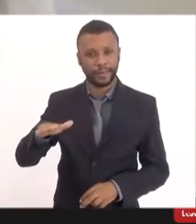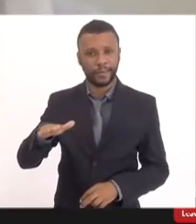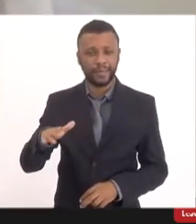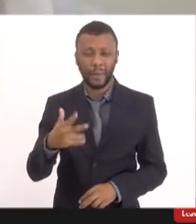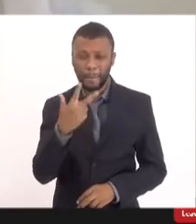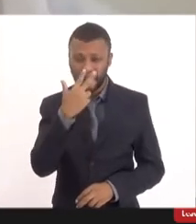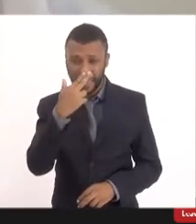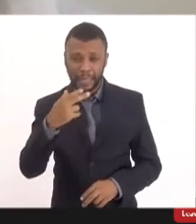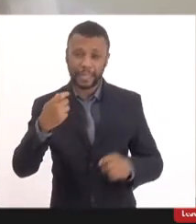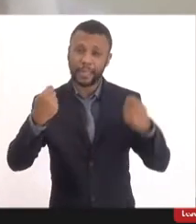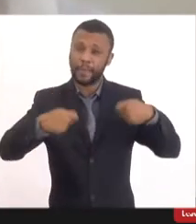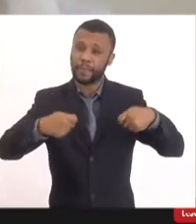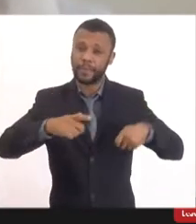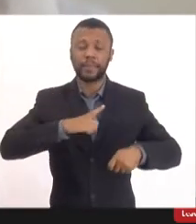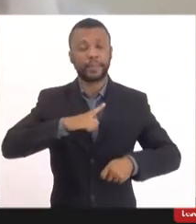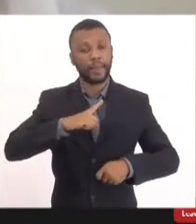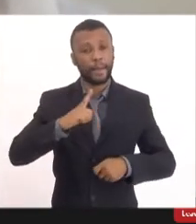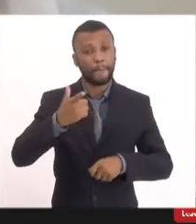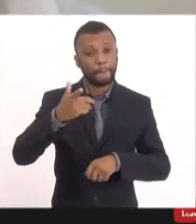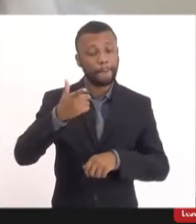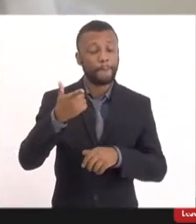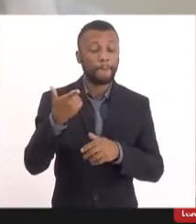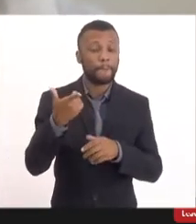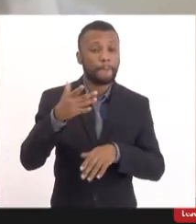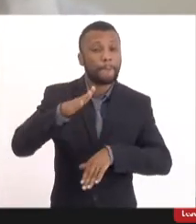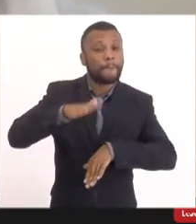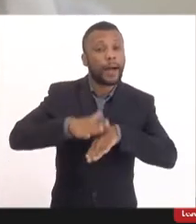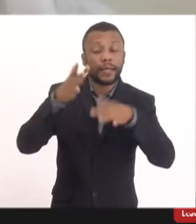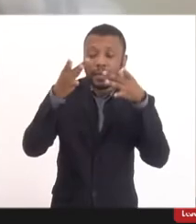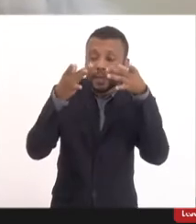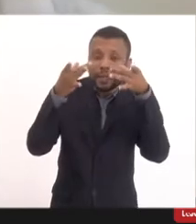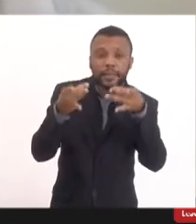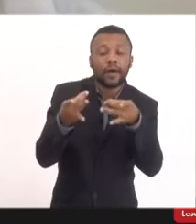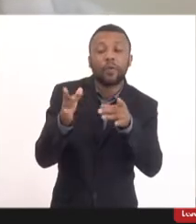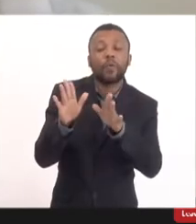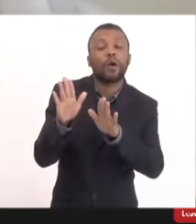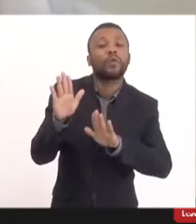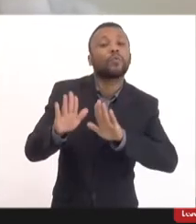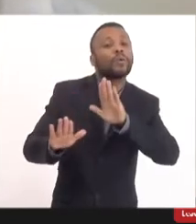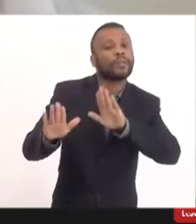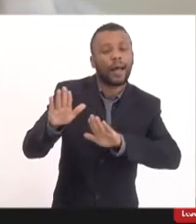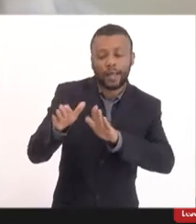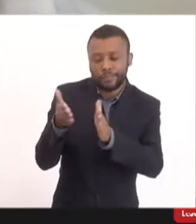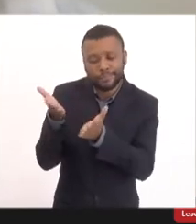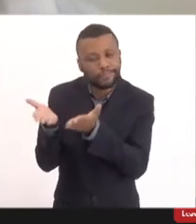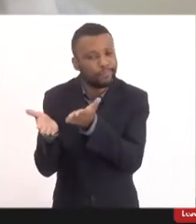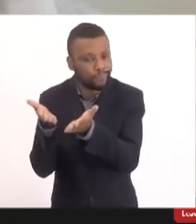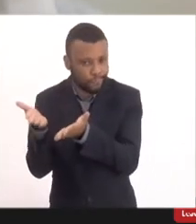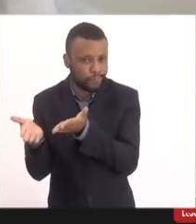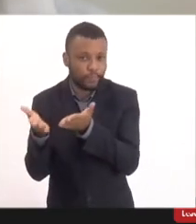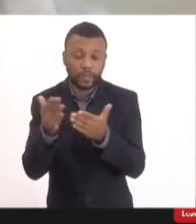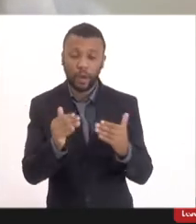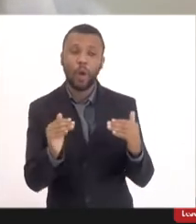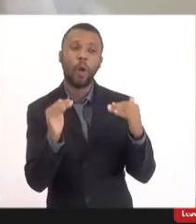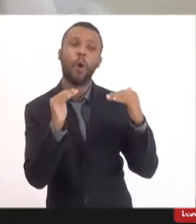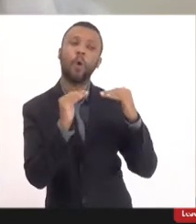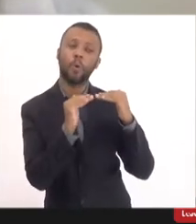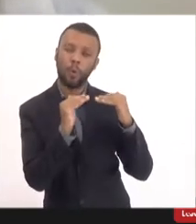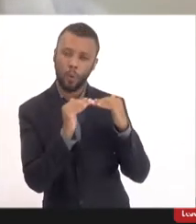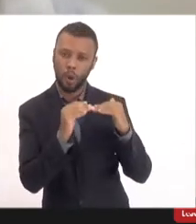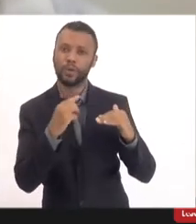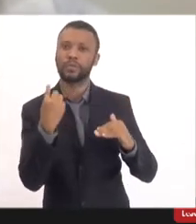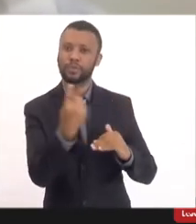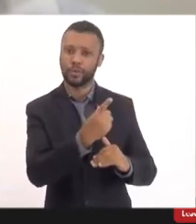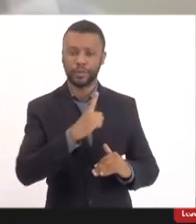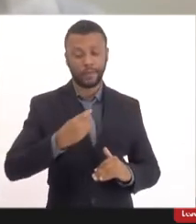tem que ter um pouco mais de prudência, um pouco mais de cautela. Aí eu concordo que a gente está vivendo,